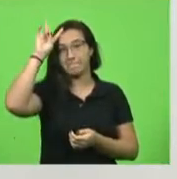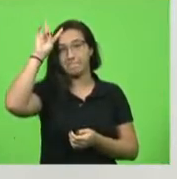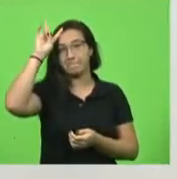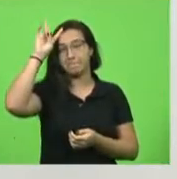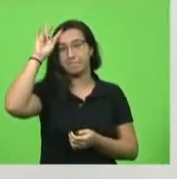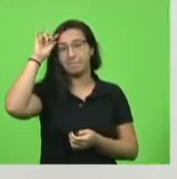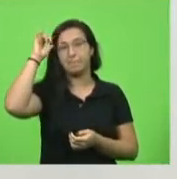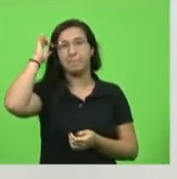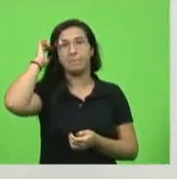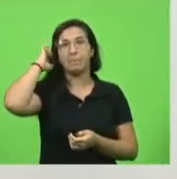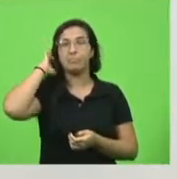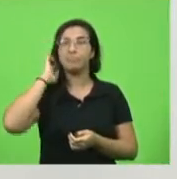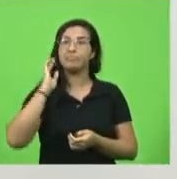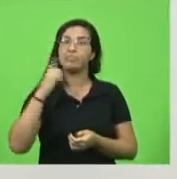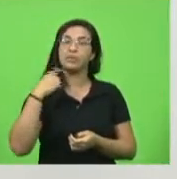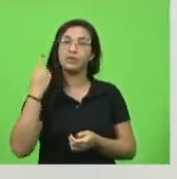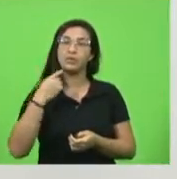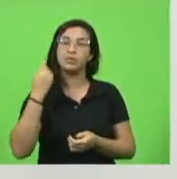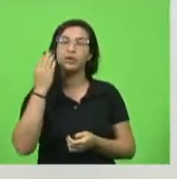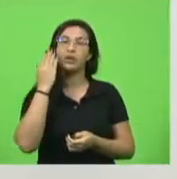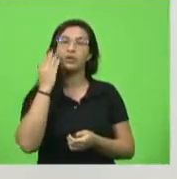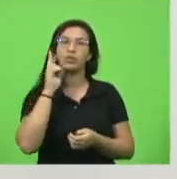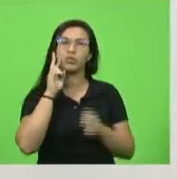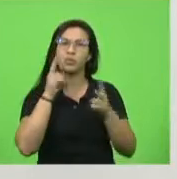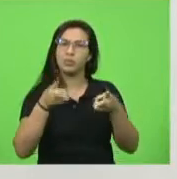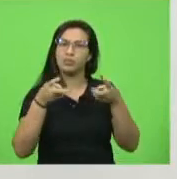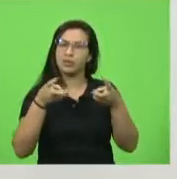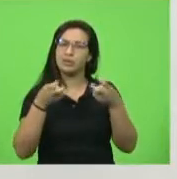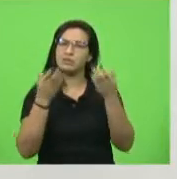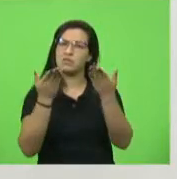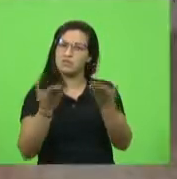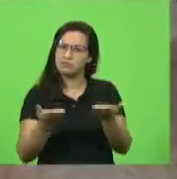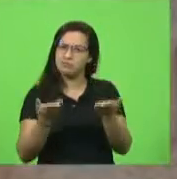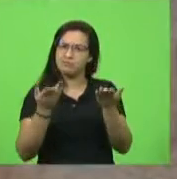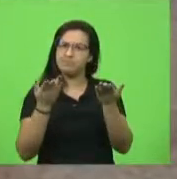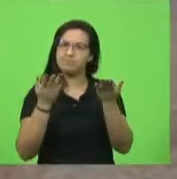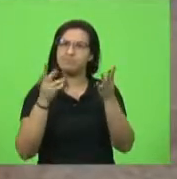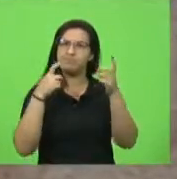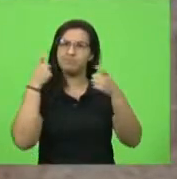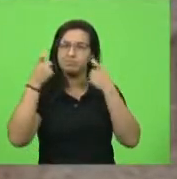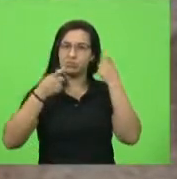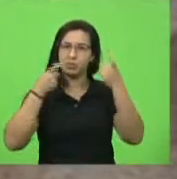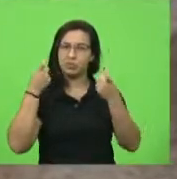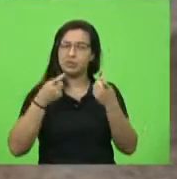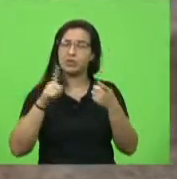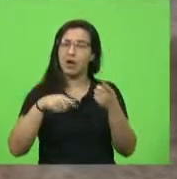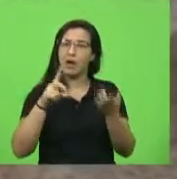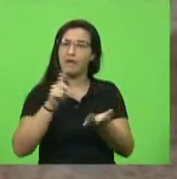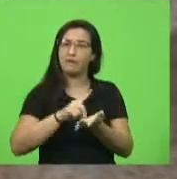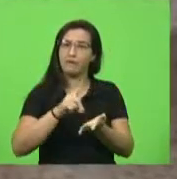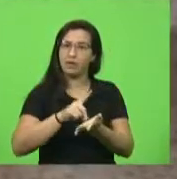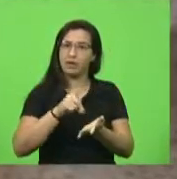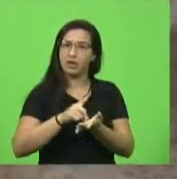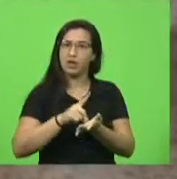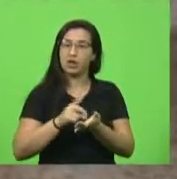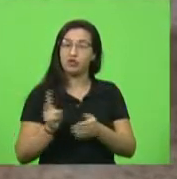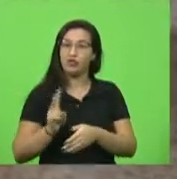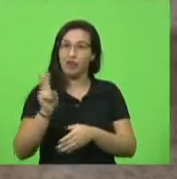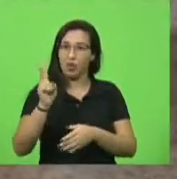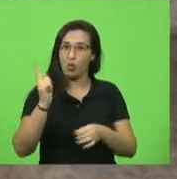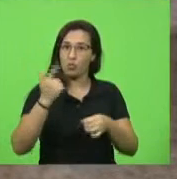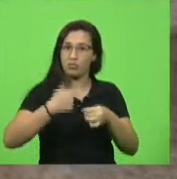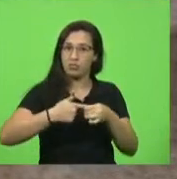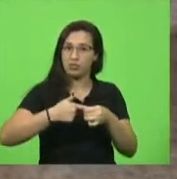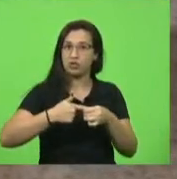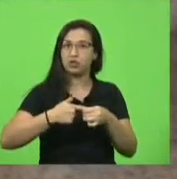vi com muita atenção a vossa preocupação e realmente preço de combustível, de gás,